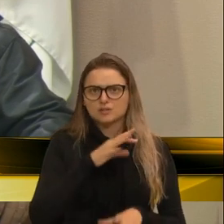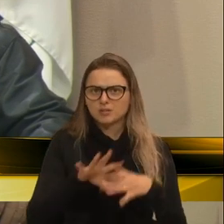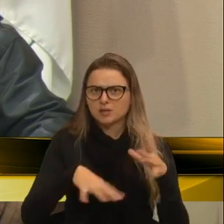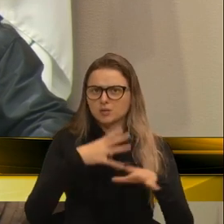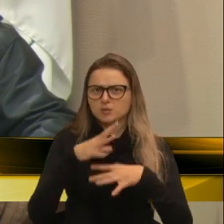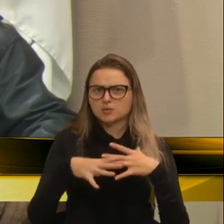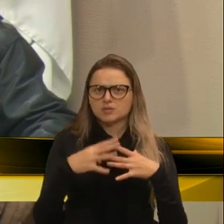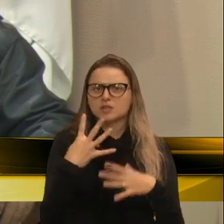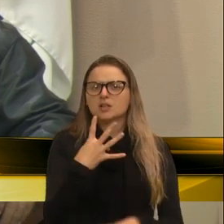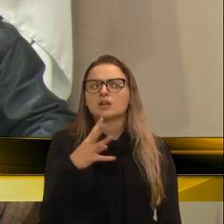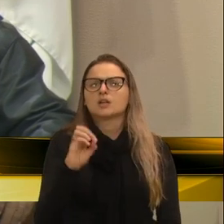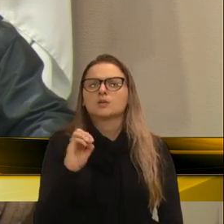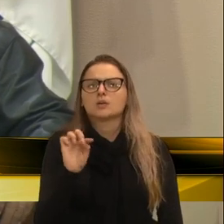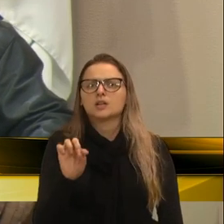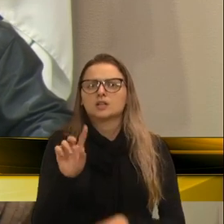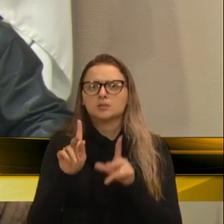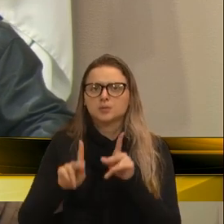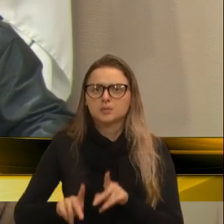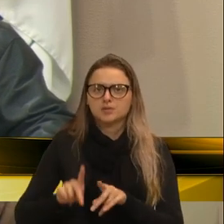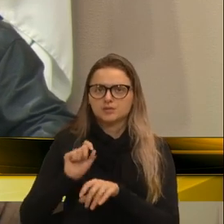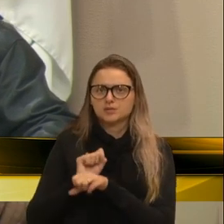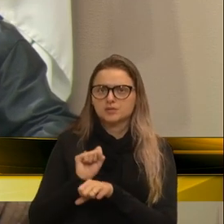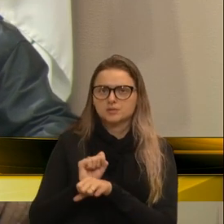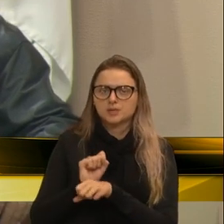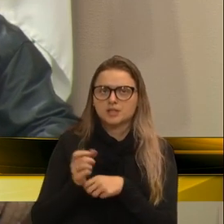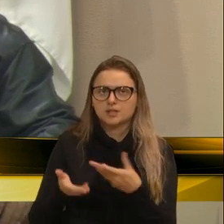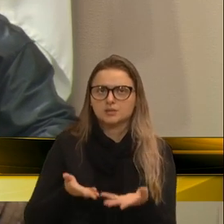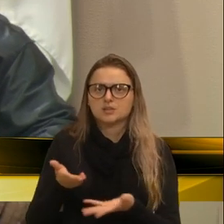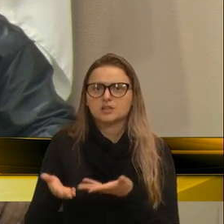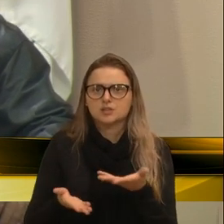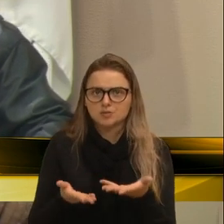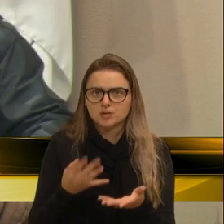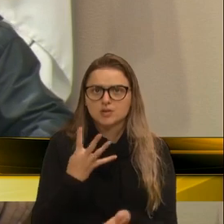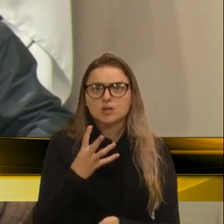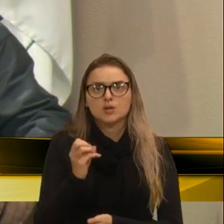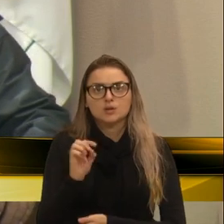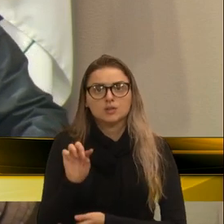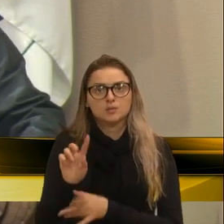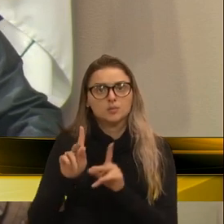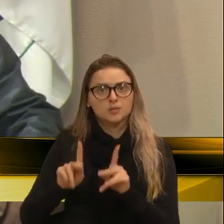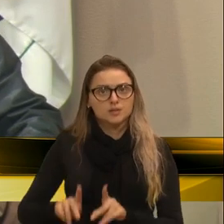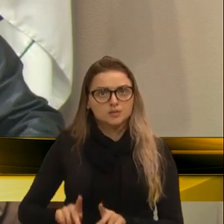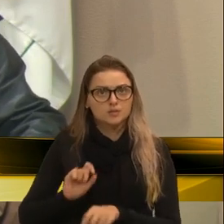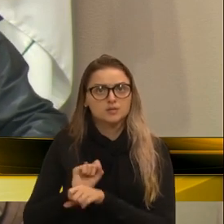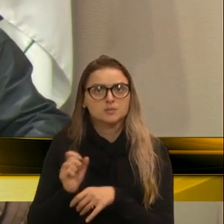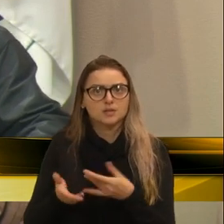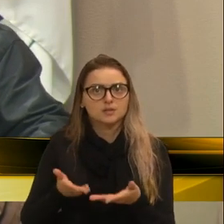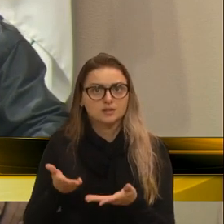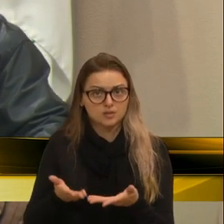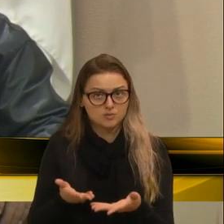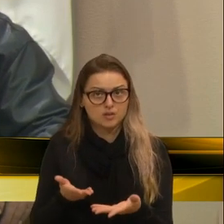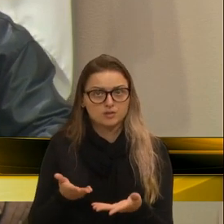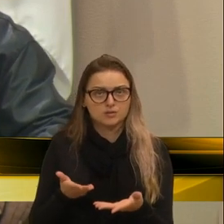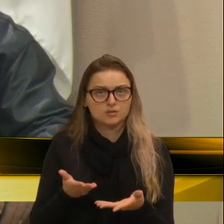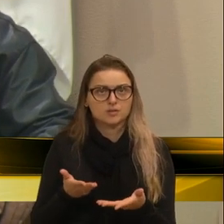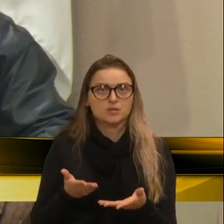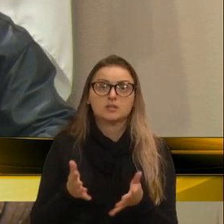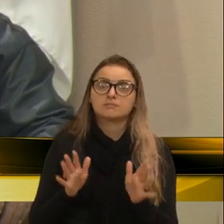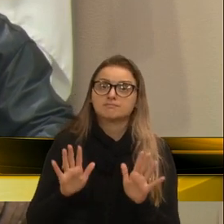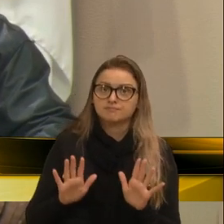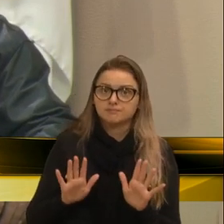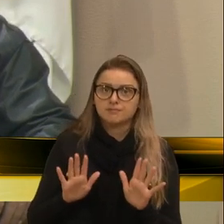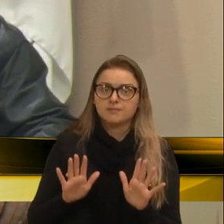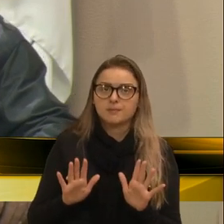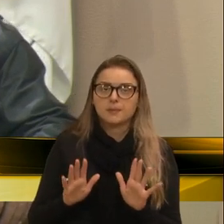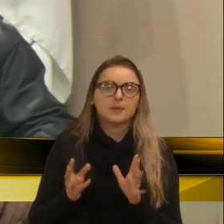40 mil pessoas esperando em consultas. 40 mil pessoas, aproximadamente, dá para dizer que é um pouquinho mais. Então, assim, onde